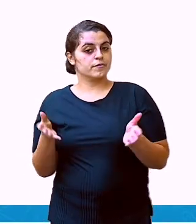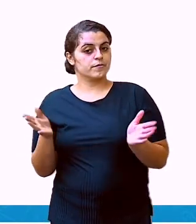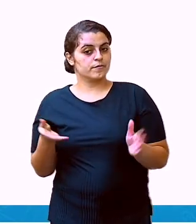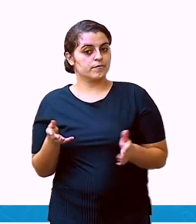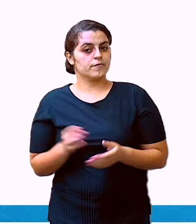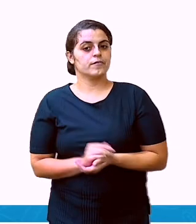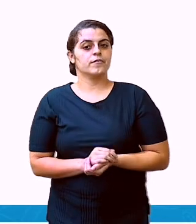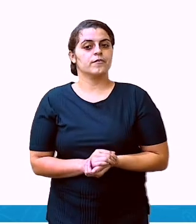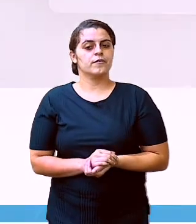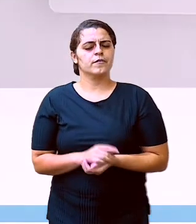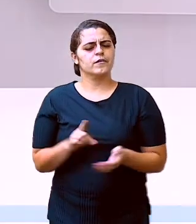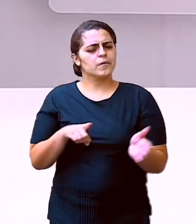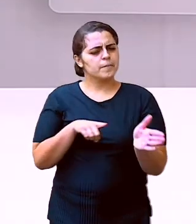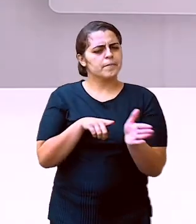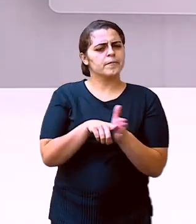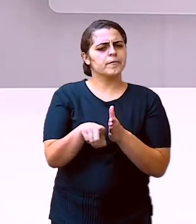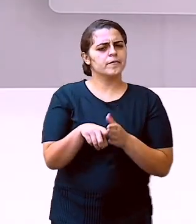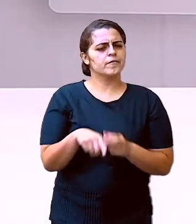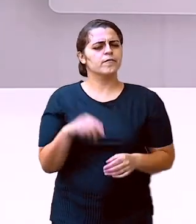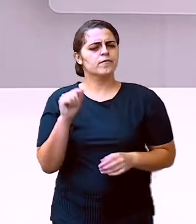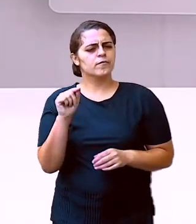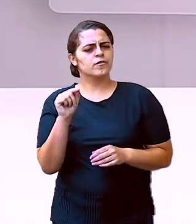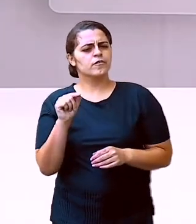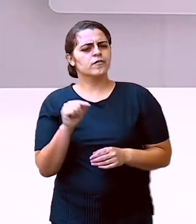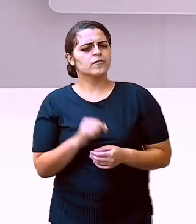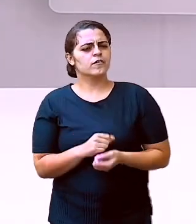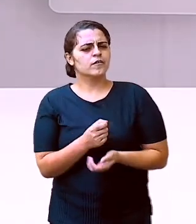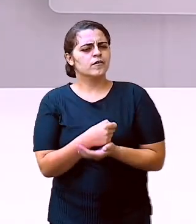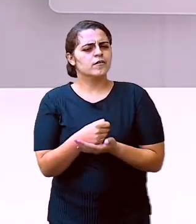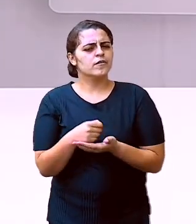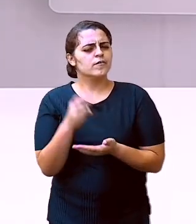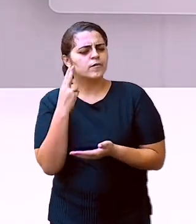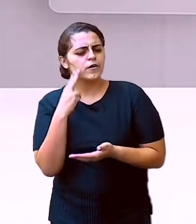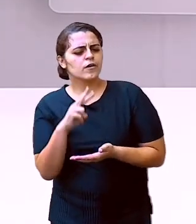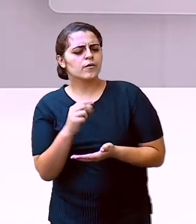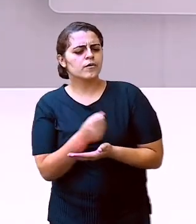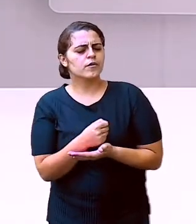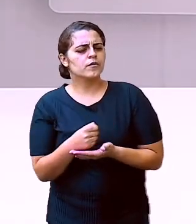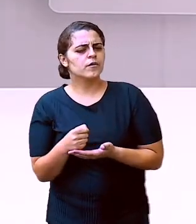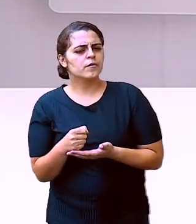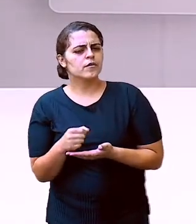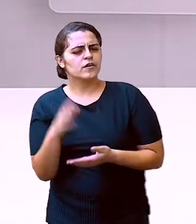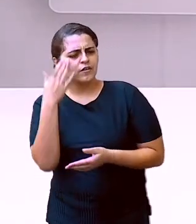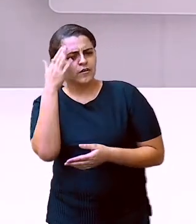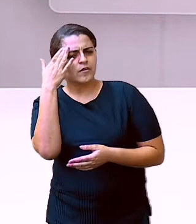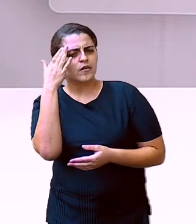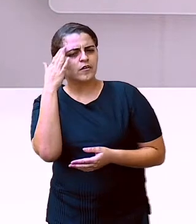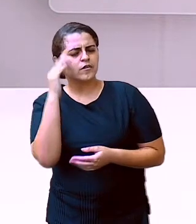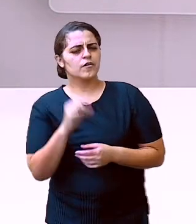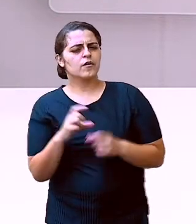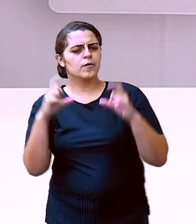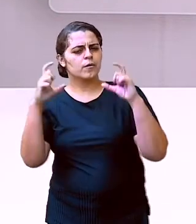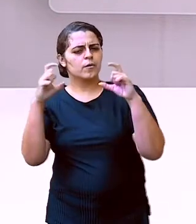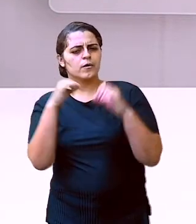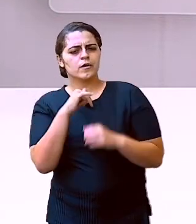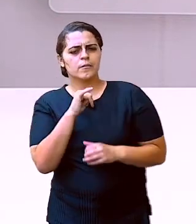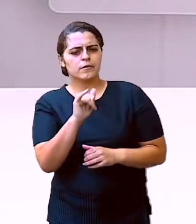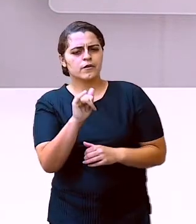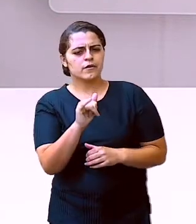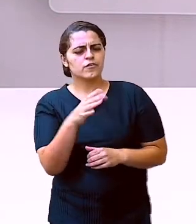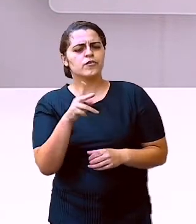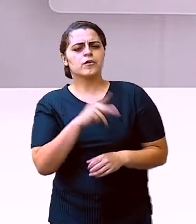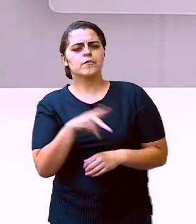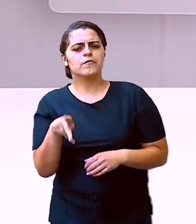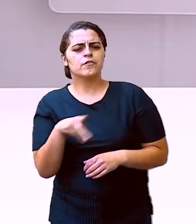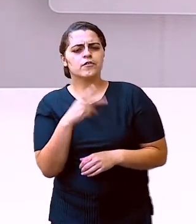eu vou fazer umas perguntas. Você assimilou bem o bilhete? Você entendeu o que a Neuzinha falou no bilhete?